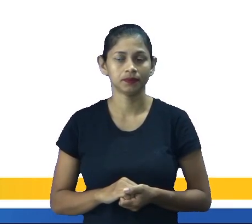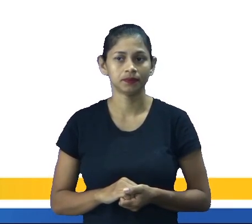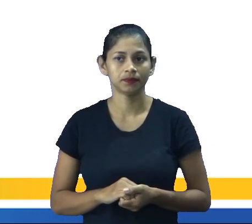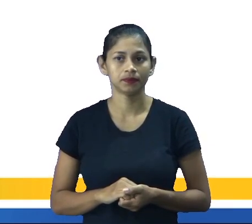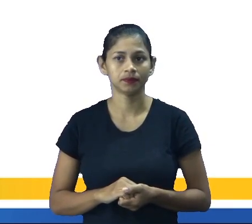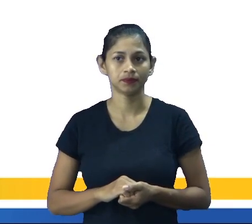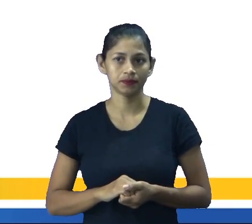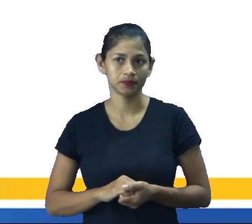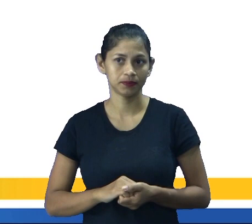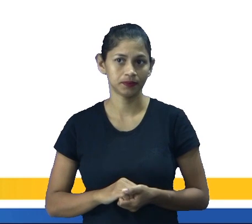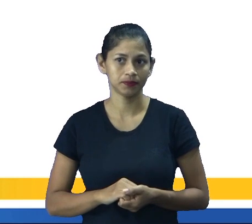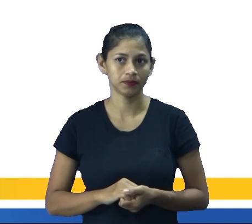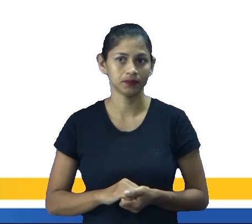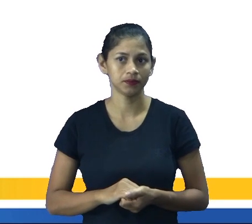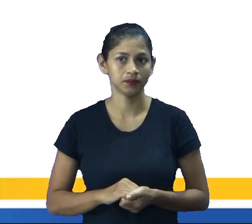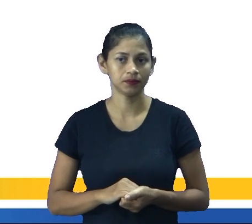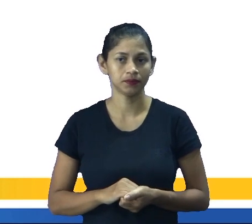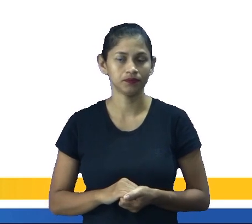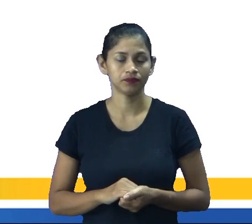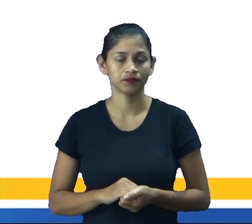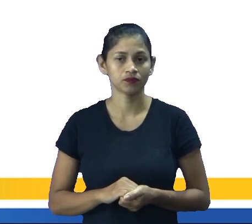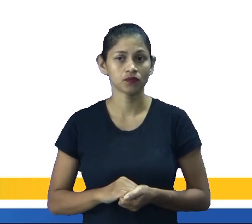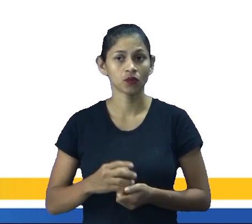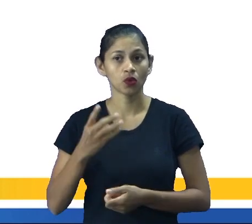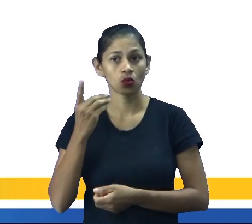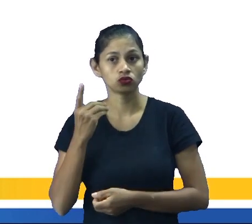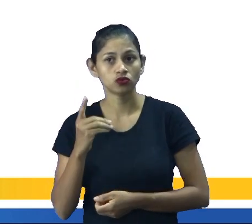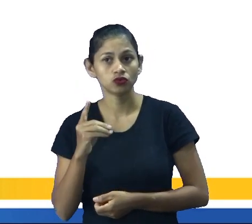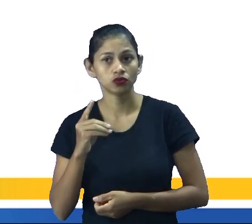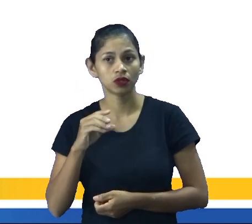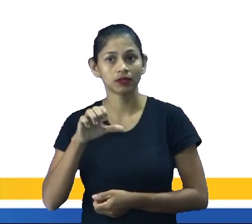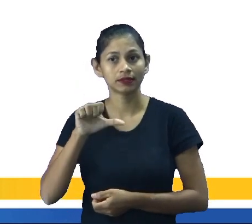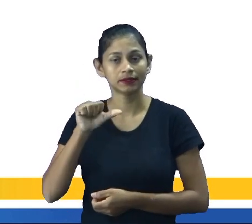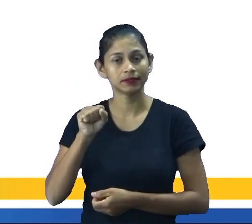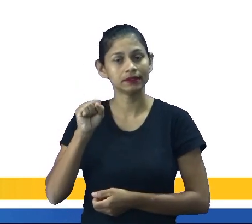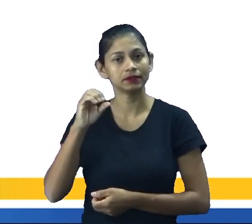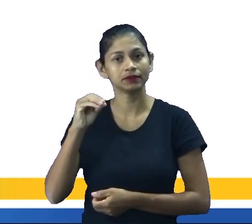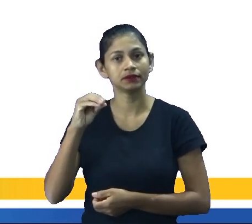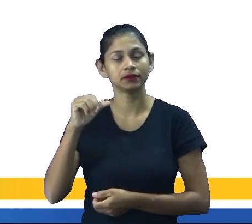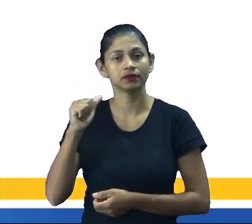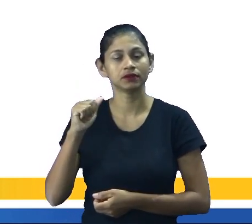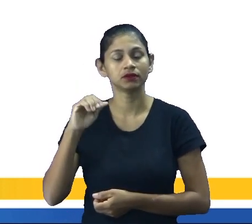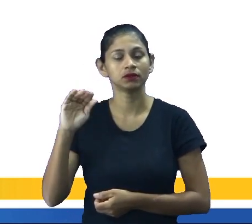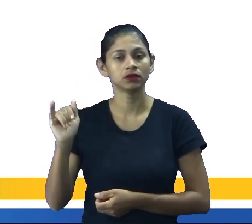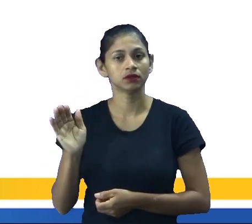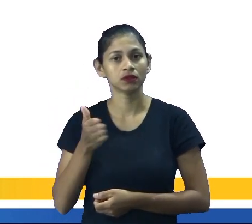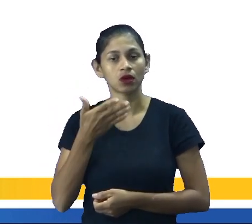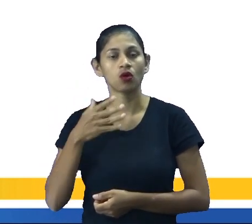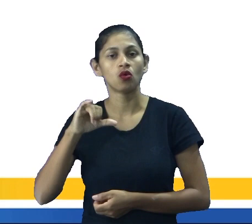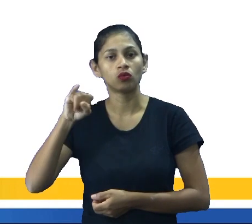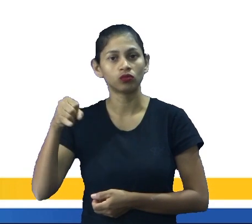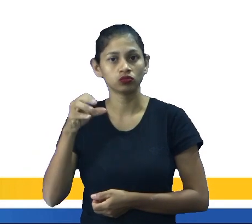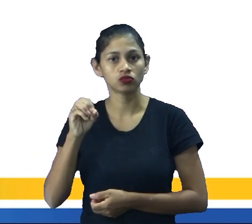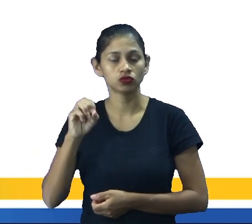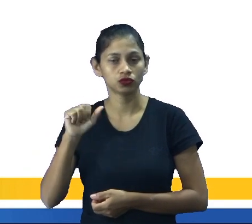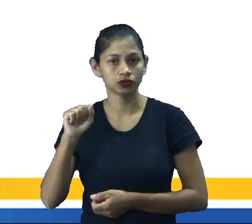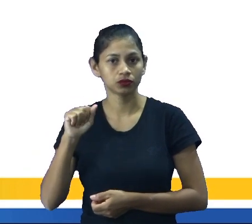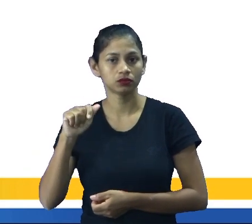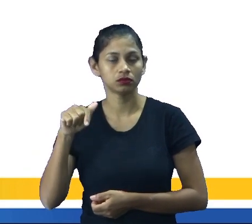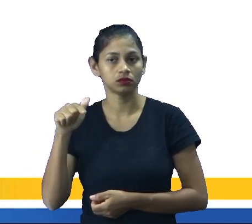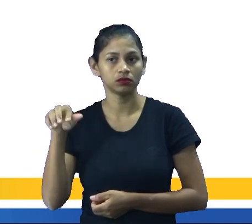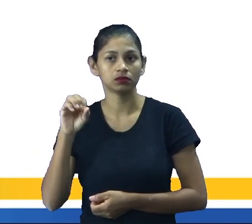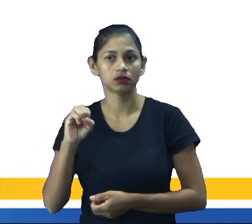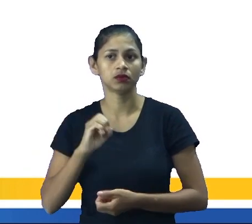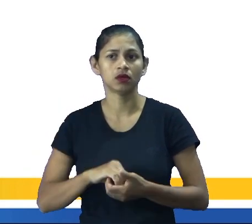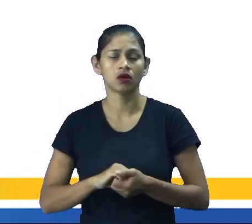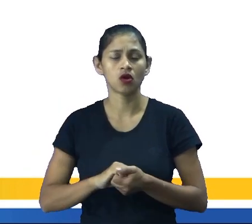St. John's Day, nós temos aí o dia de São João, mais comemorado no Brasil, né? Acontece aí entre junho